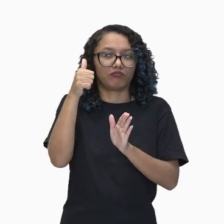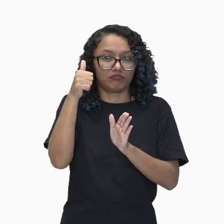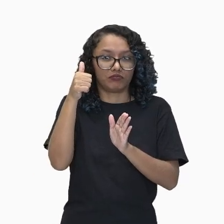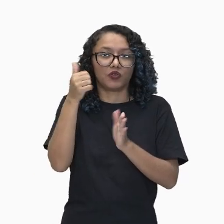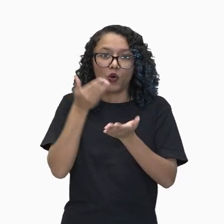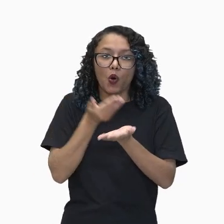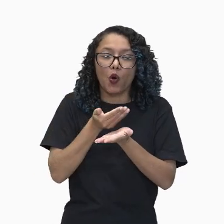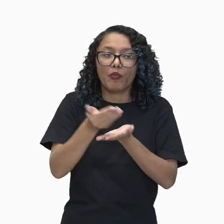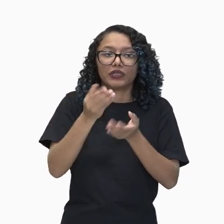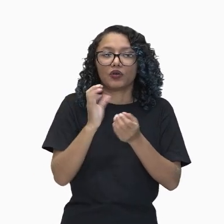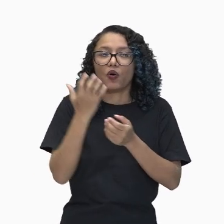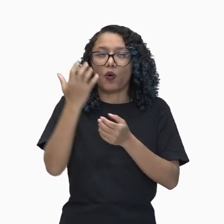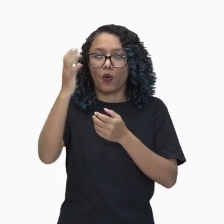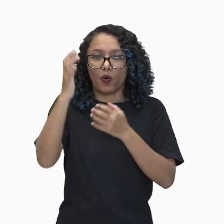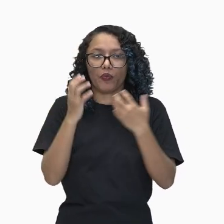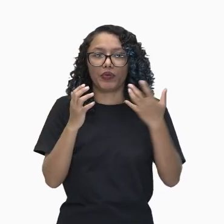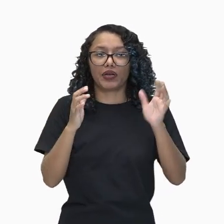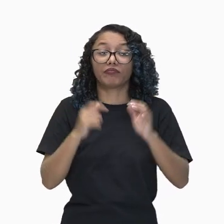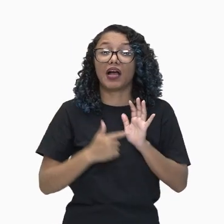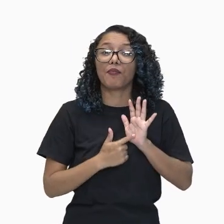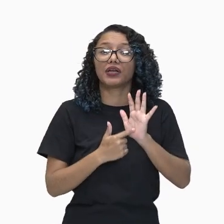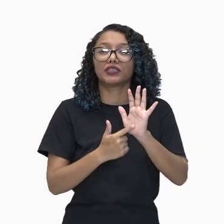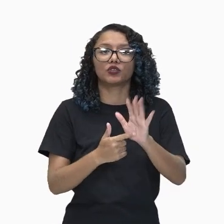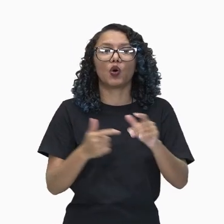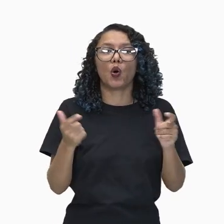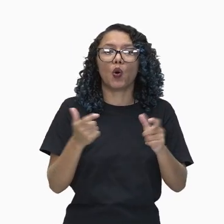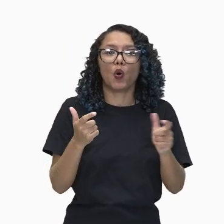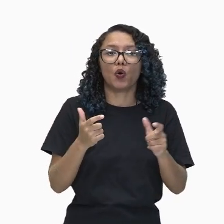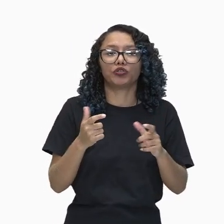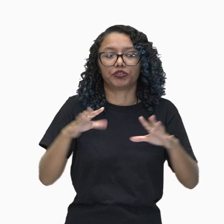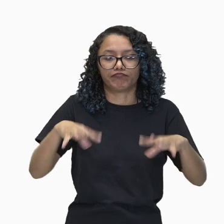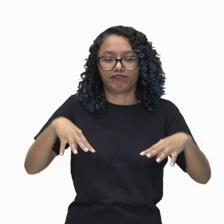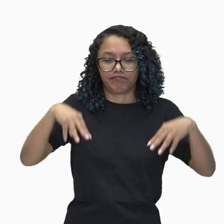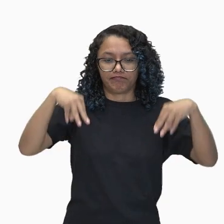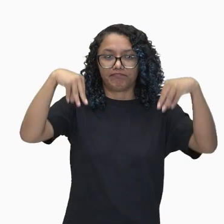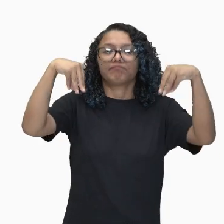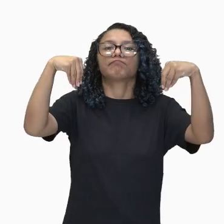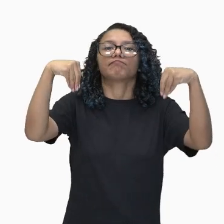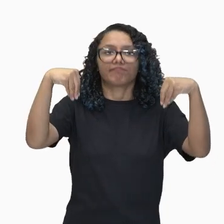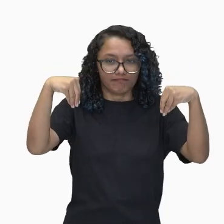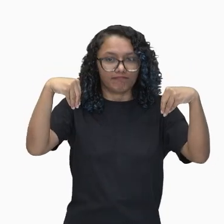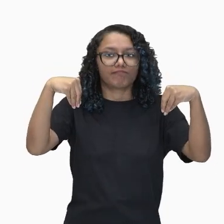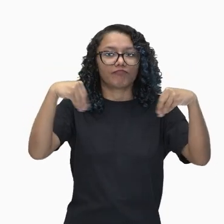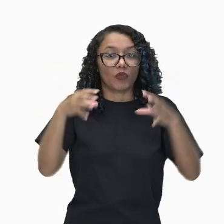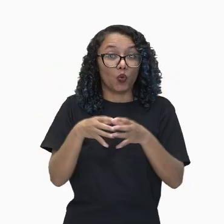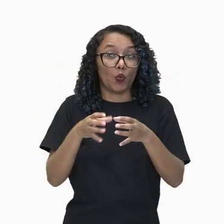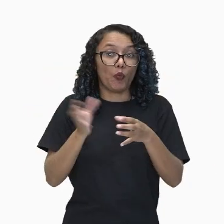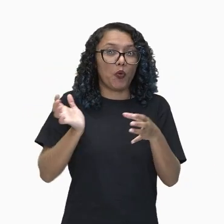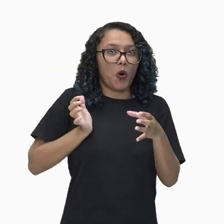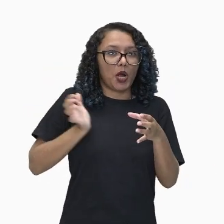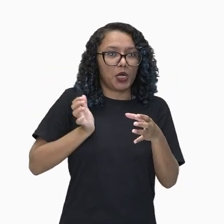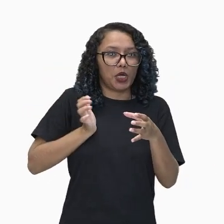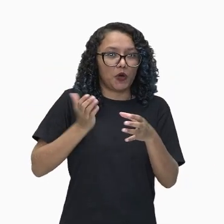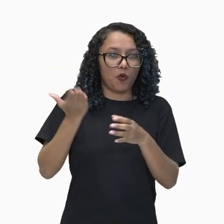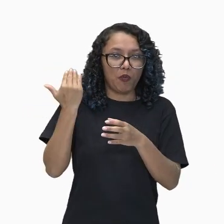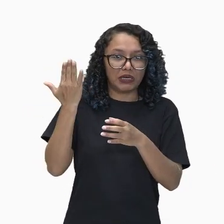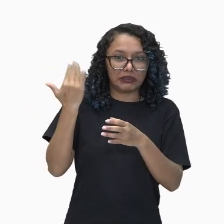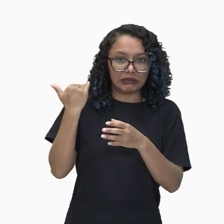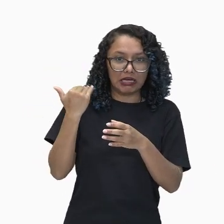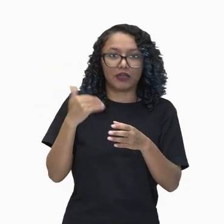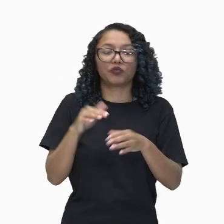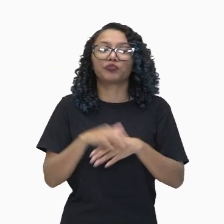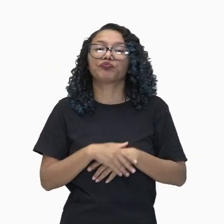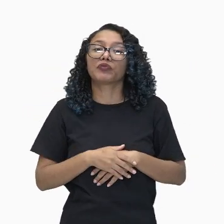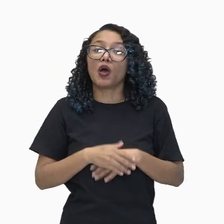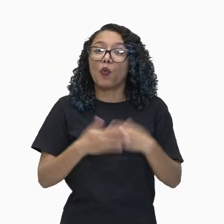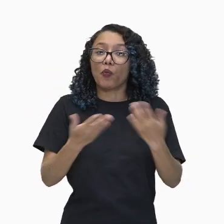encenada para a nobreza em salões palacianos. Foi a partir de 1637, na cidade